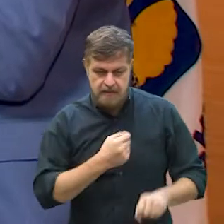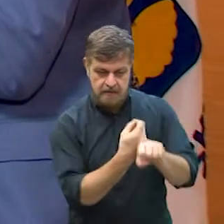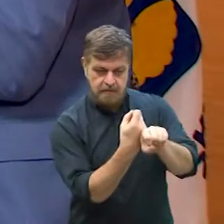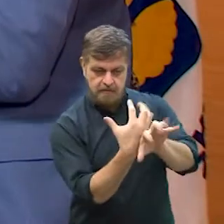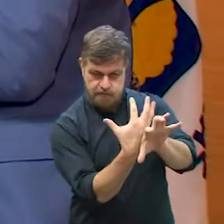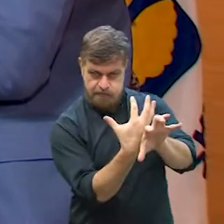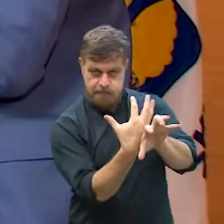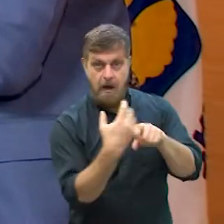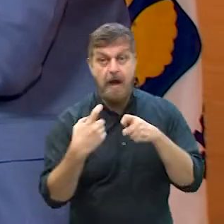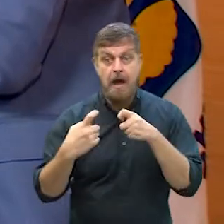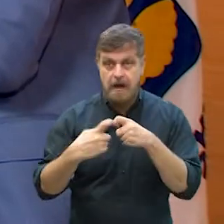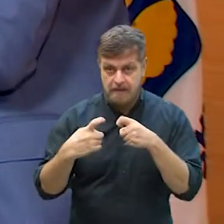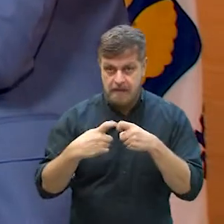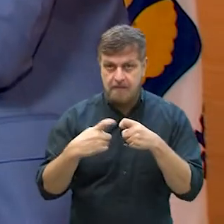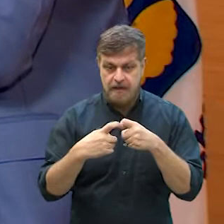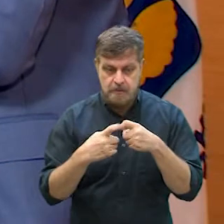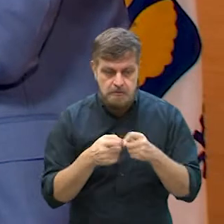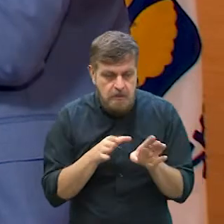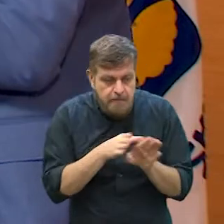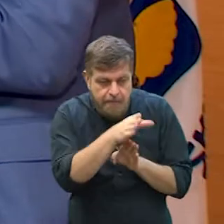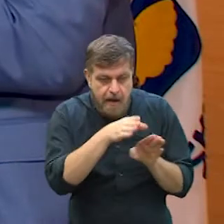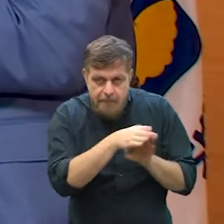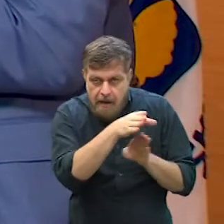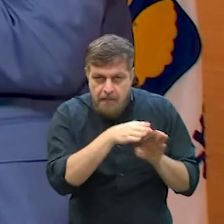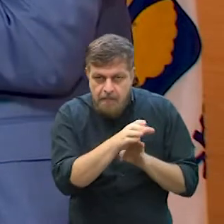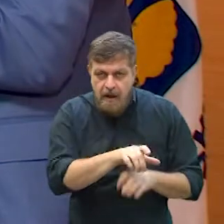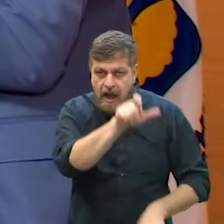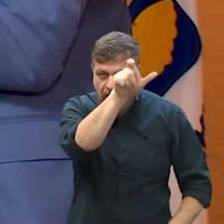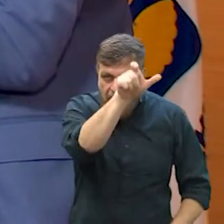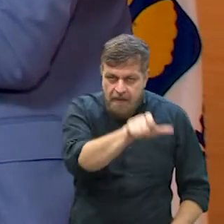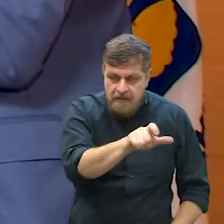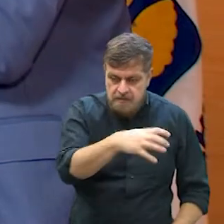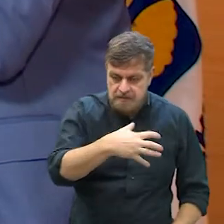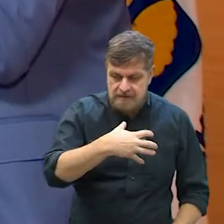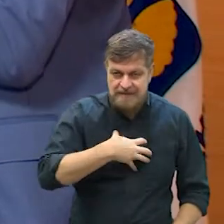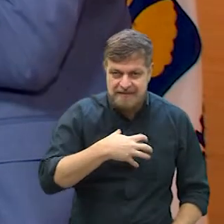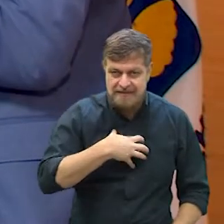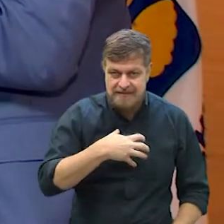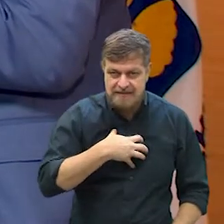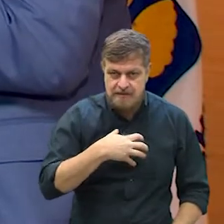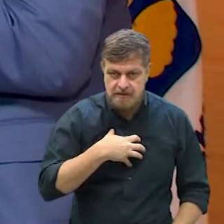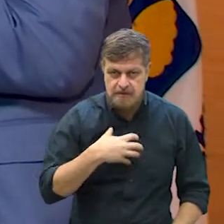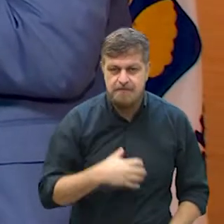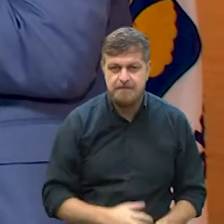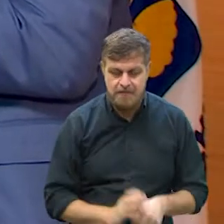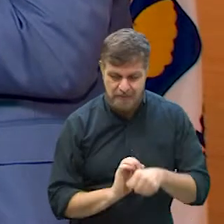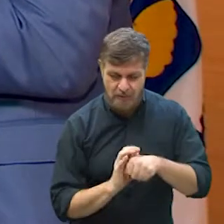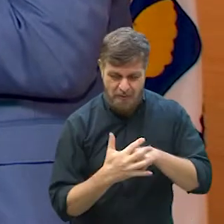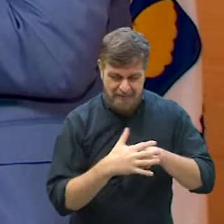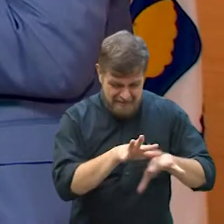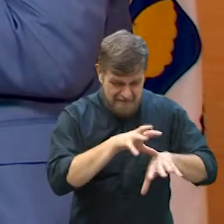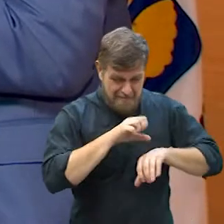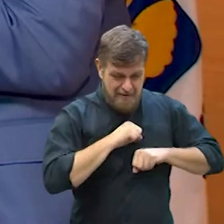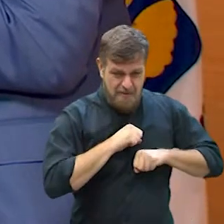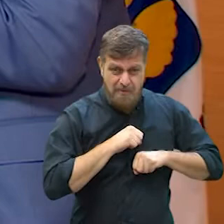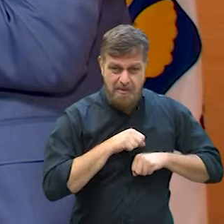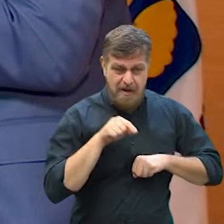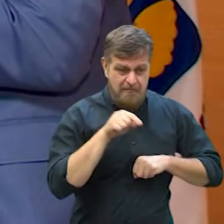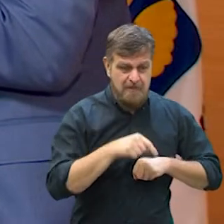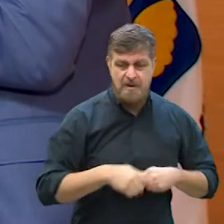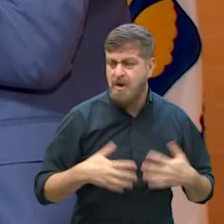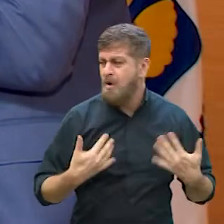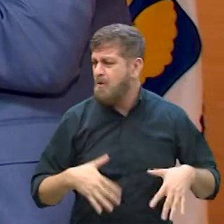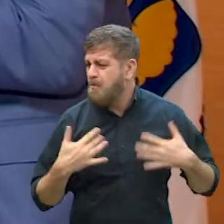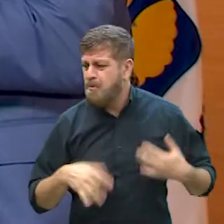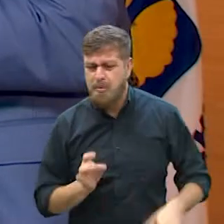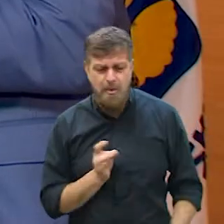telemedicina, tem vários médicos que fazem esse tipo de tratamento, porque a pessoa, quando ela está acometida com a Covid, ela